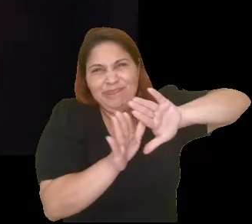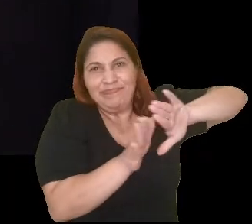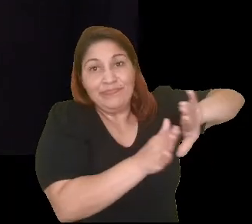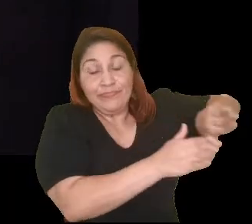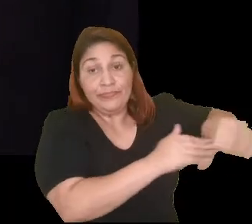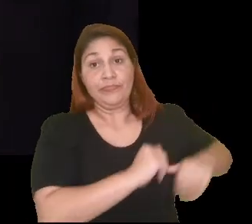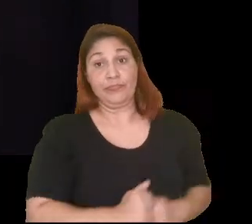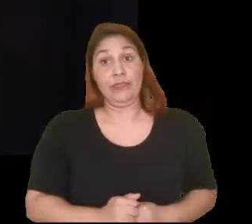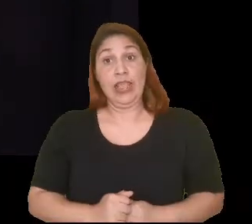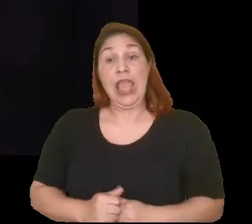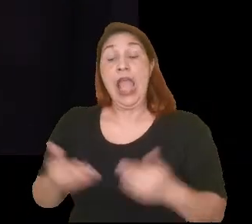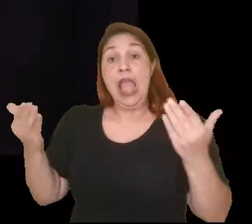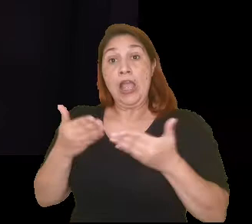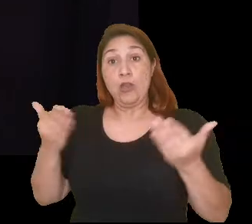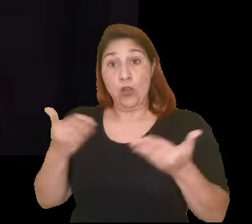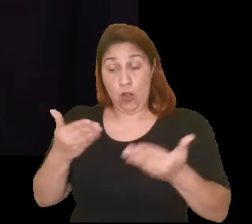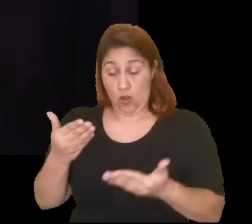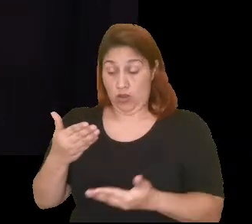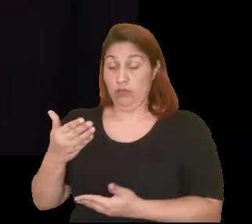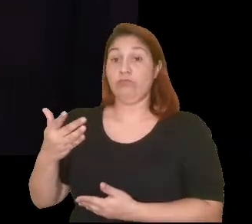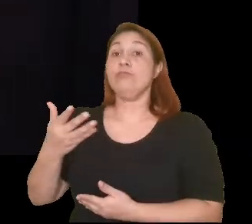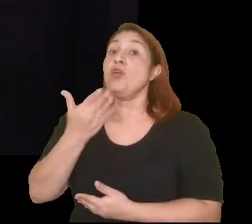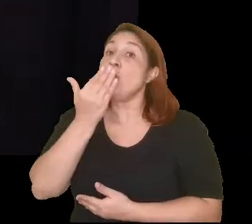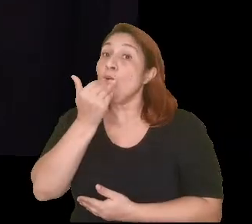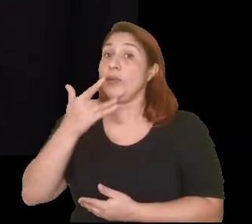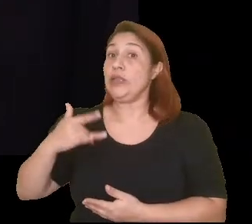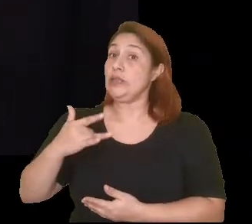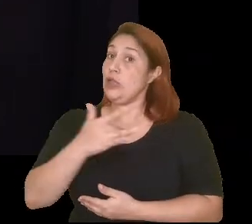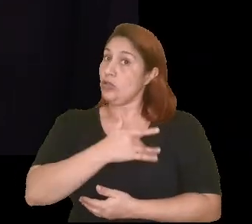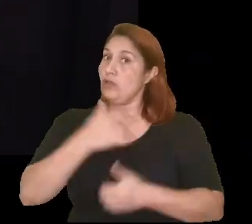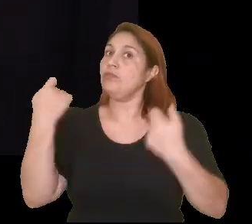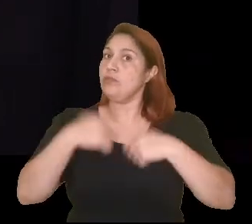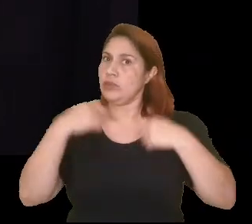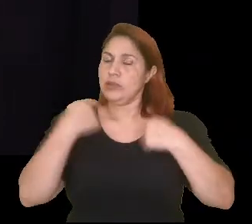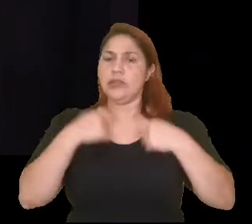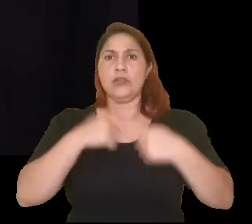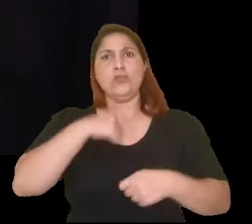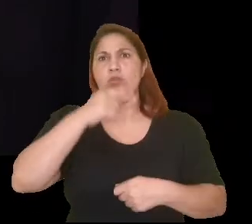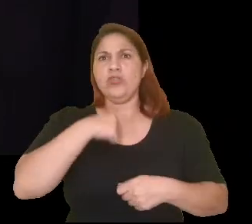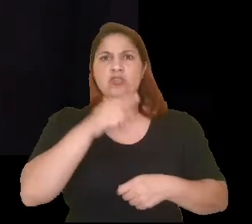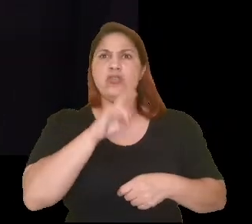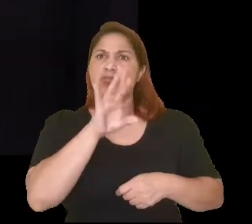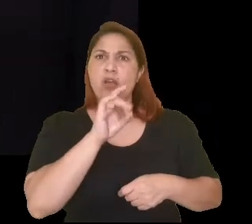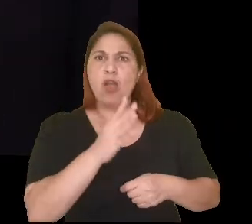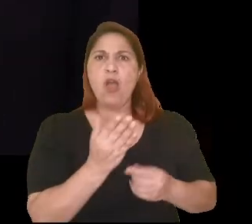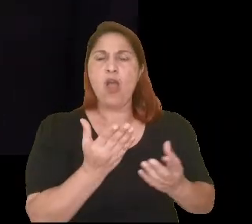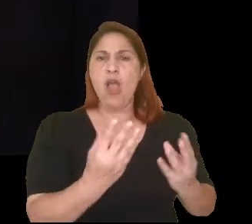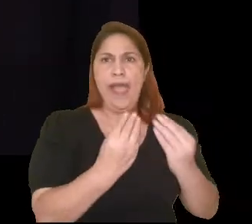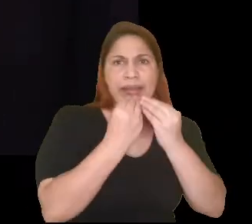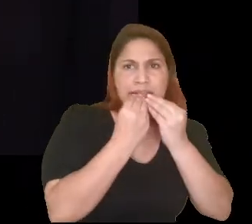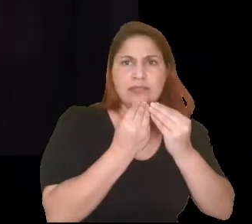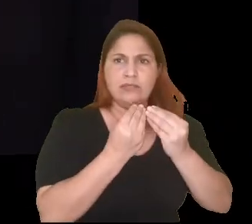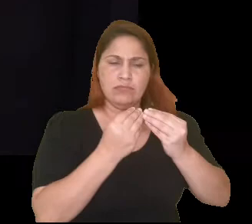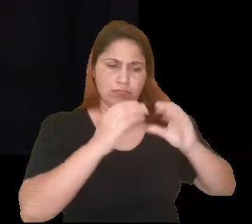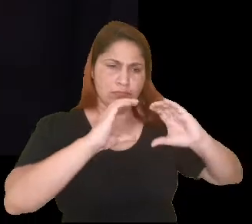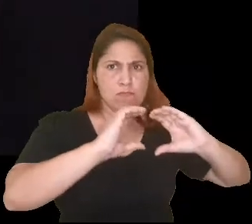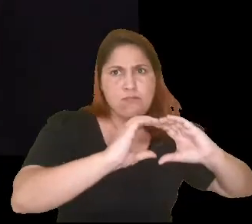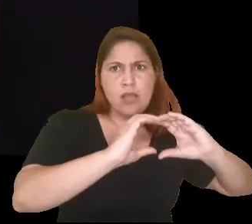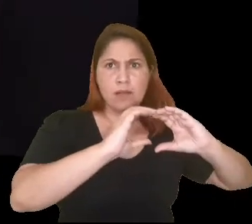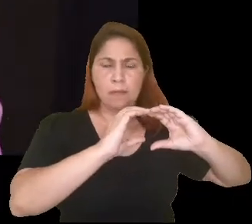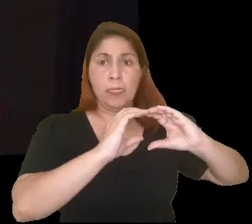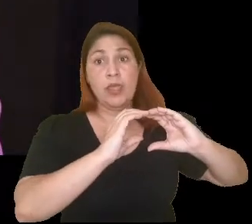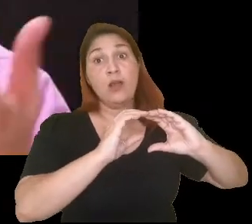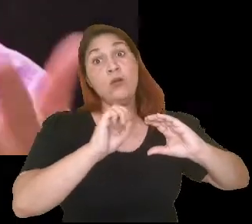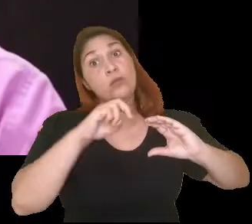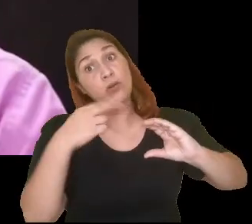slogan da vida saudável passou a ser evitar alimentos processados ou muito processados. E aí vem que nem tudo que se vende como